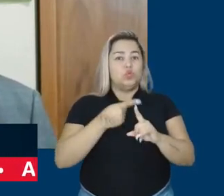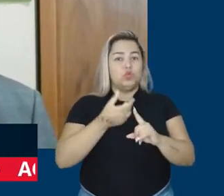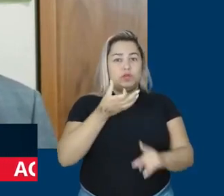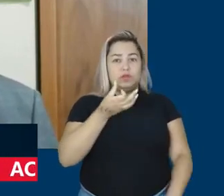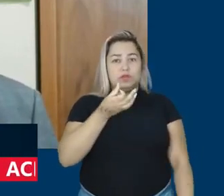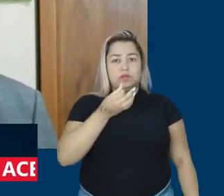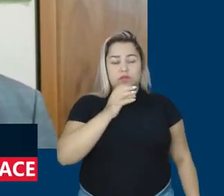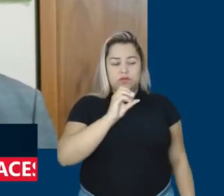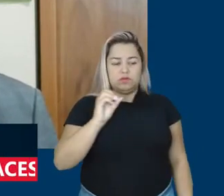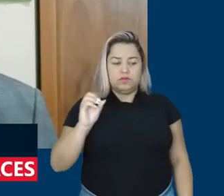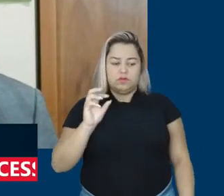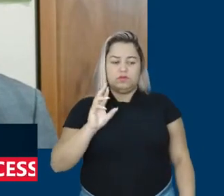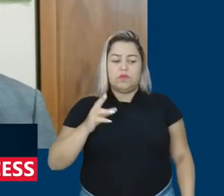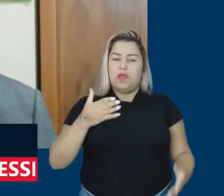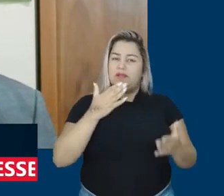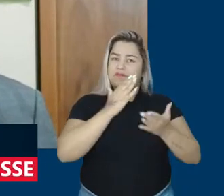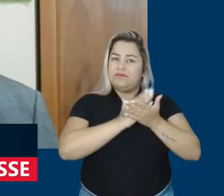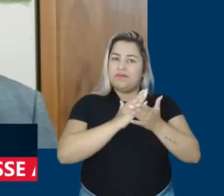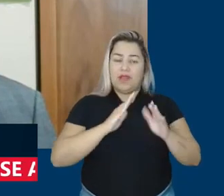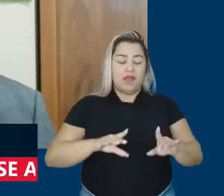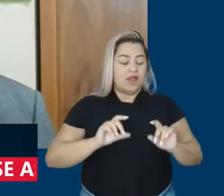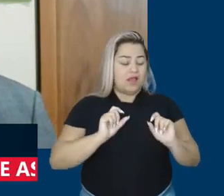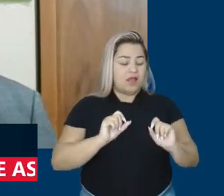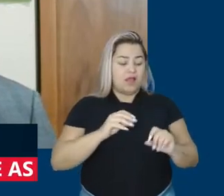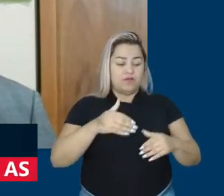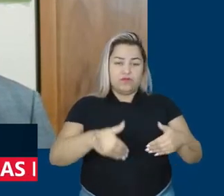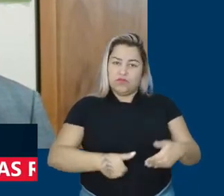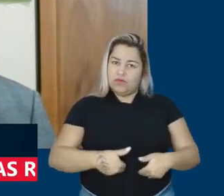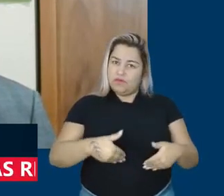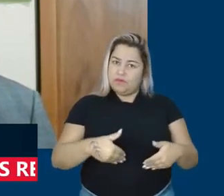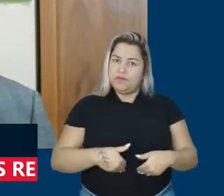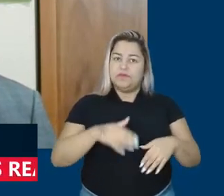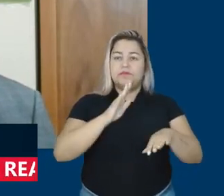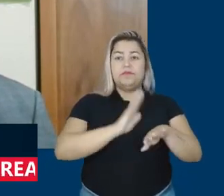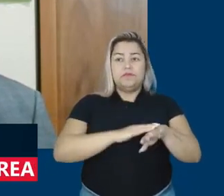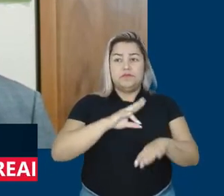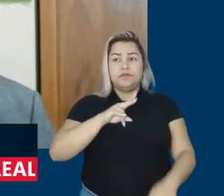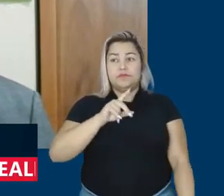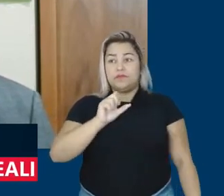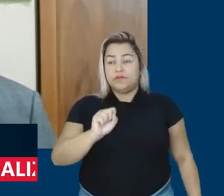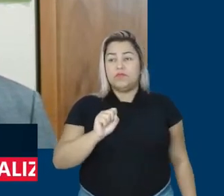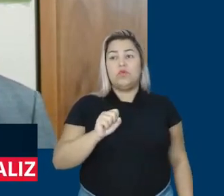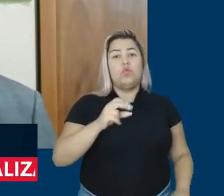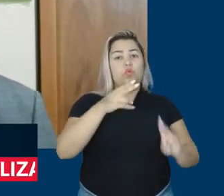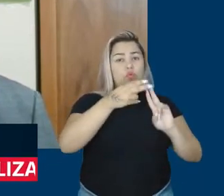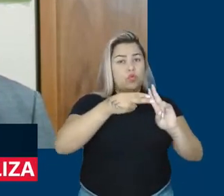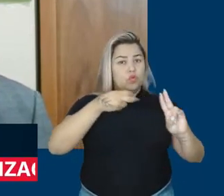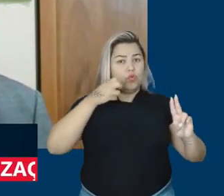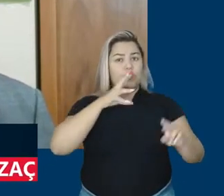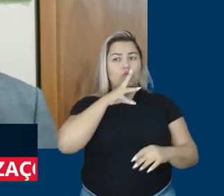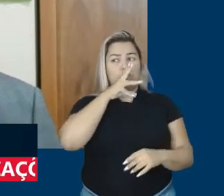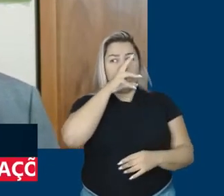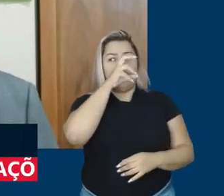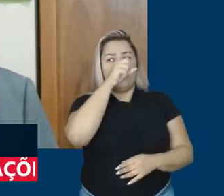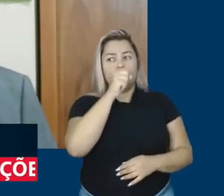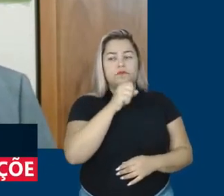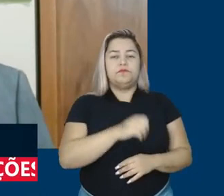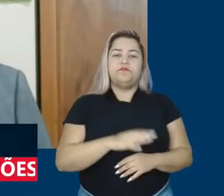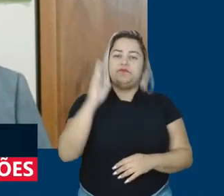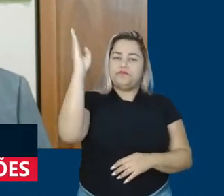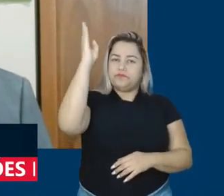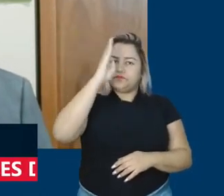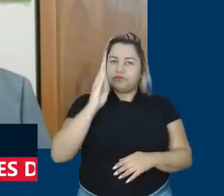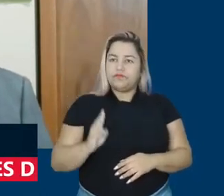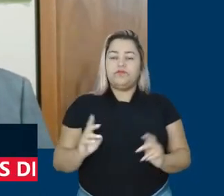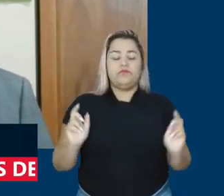para combate à fome, mais vaga nas universidades públicas, um sistema de saúde fortalecido. O Brasil